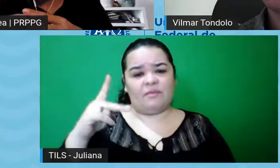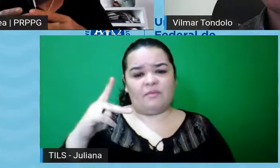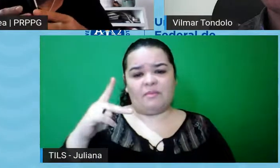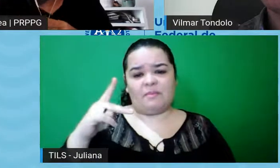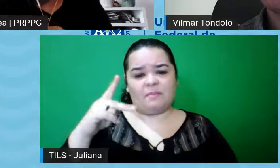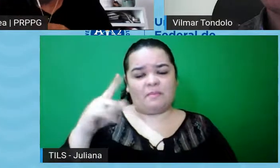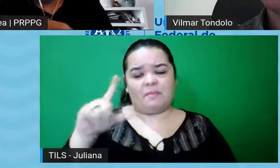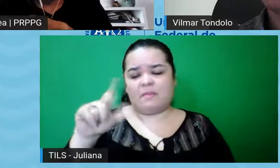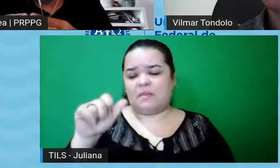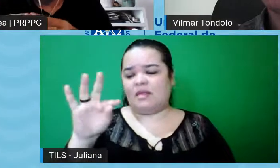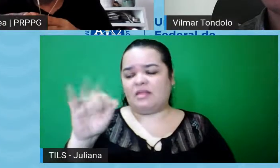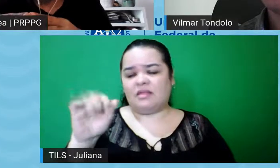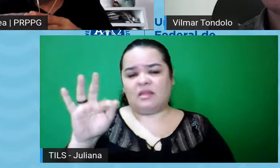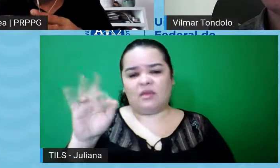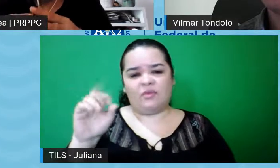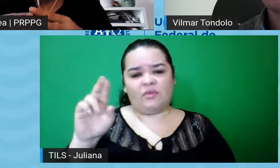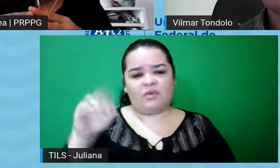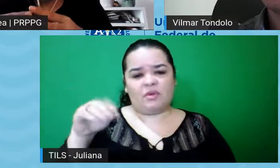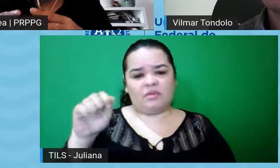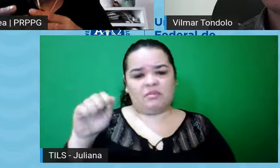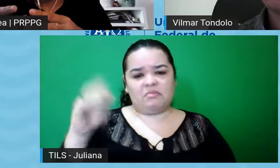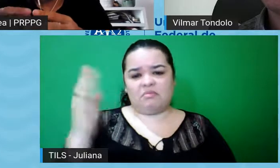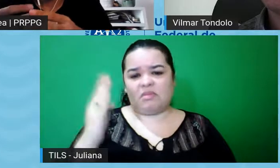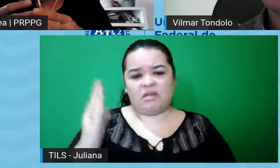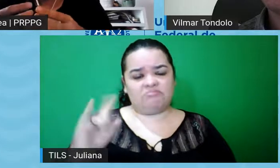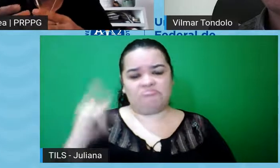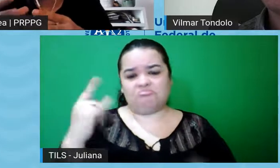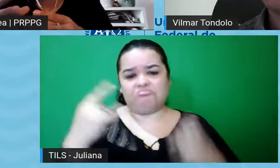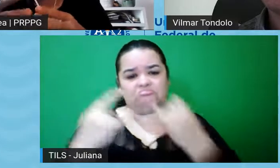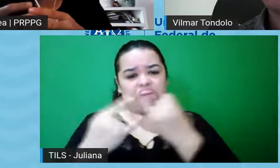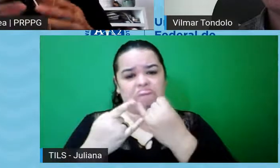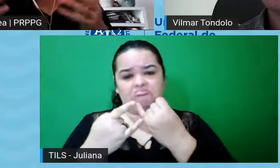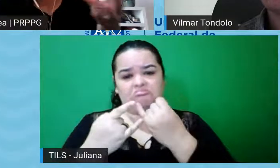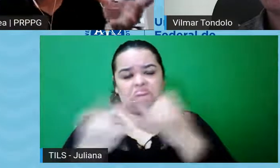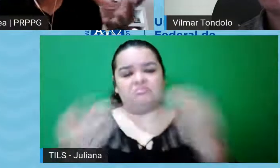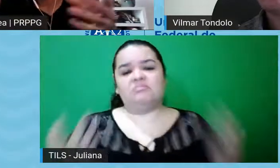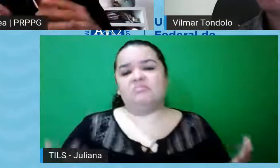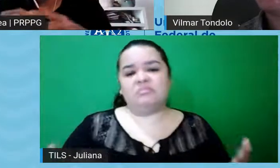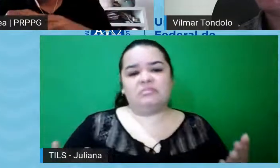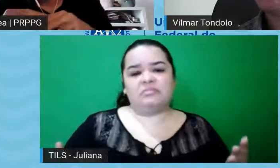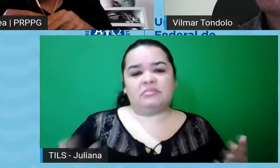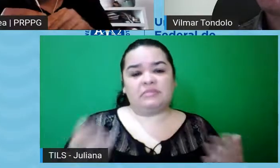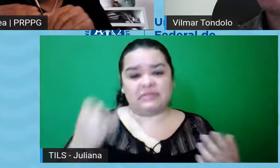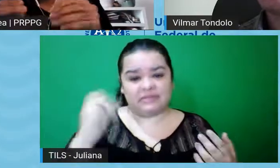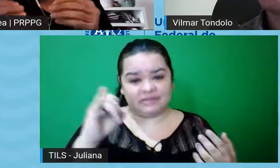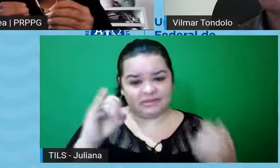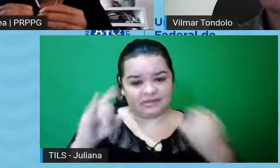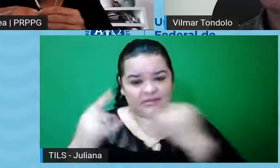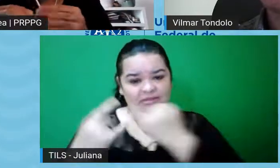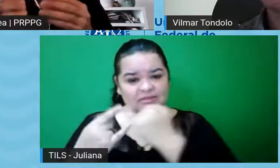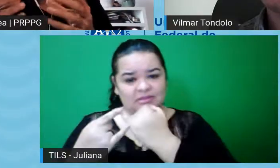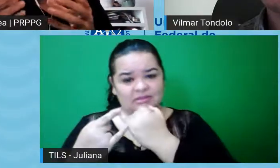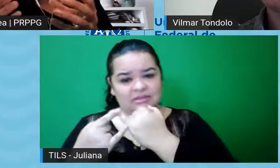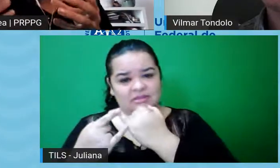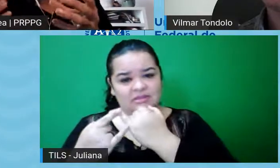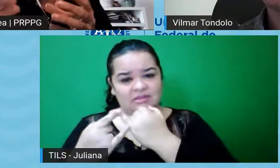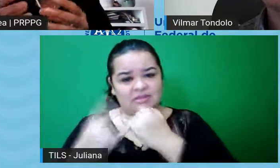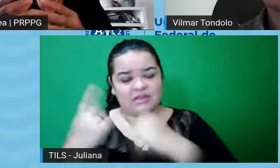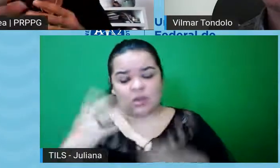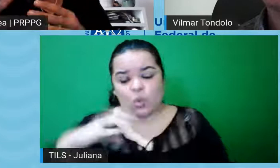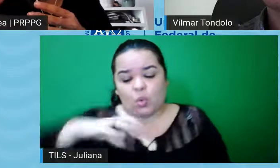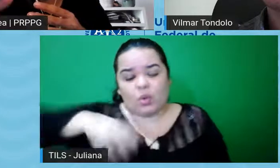a orientação da universidade é que só pode ter um SEI, uma unidade